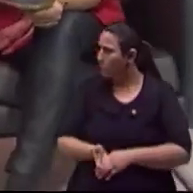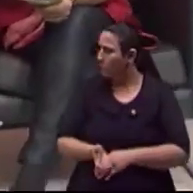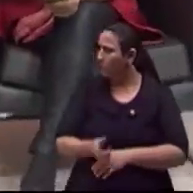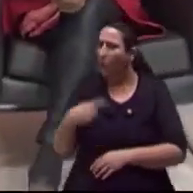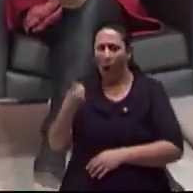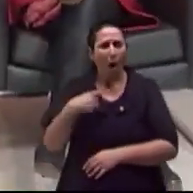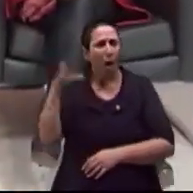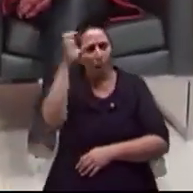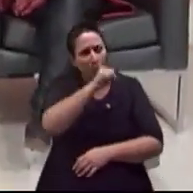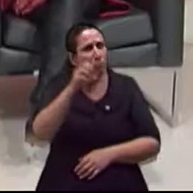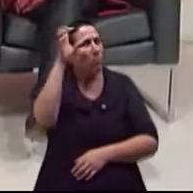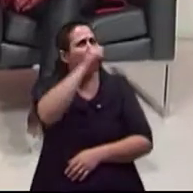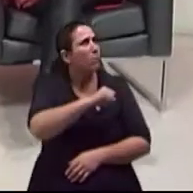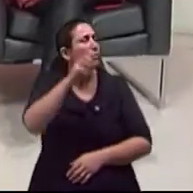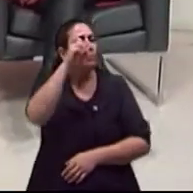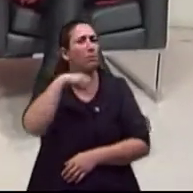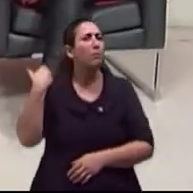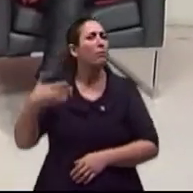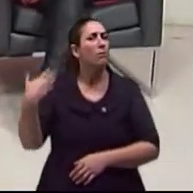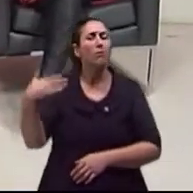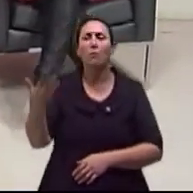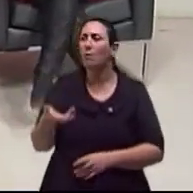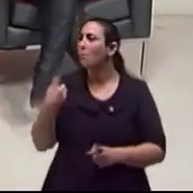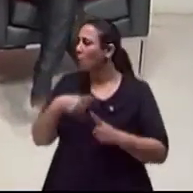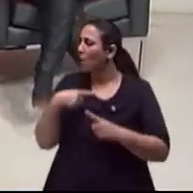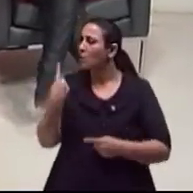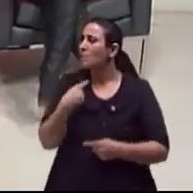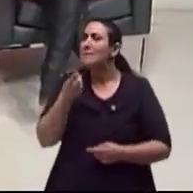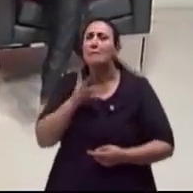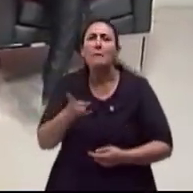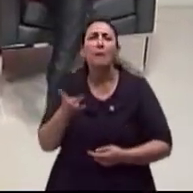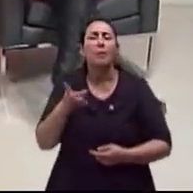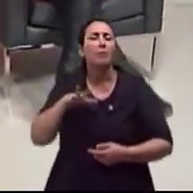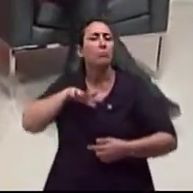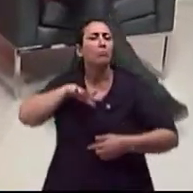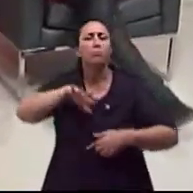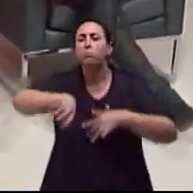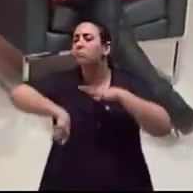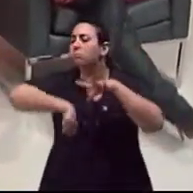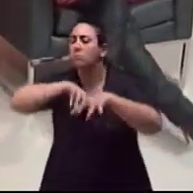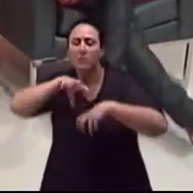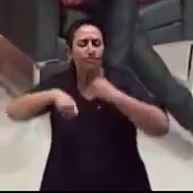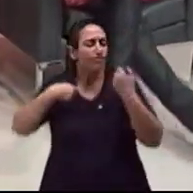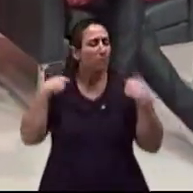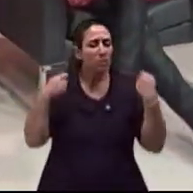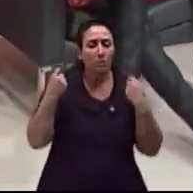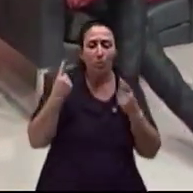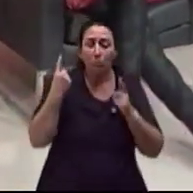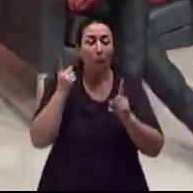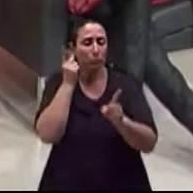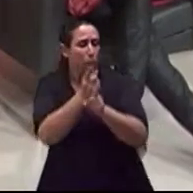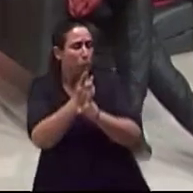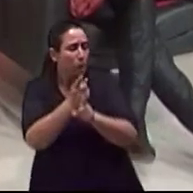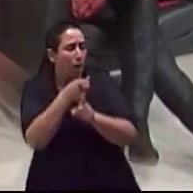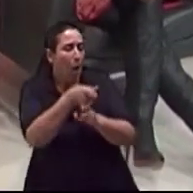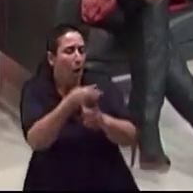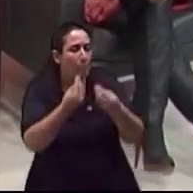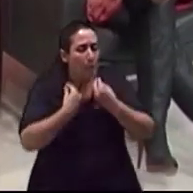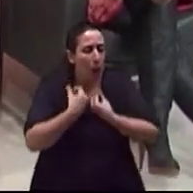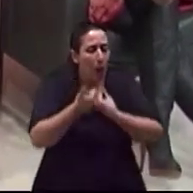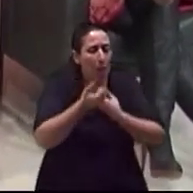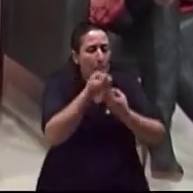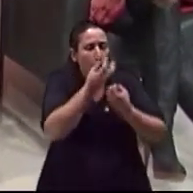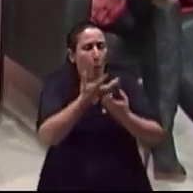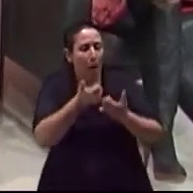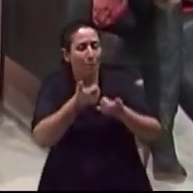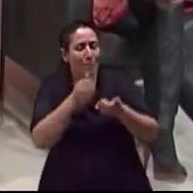morrer A gente está sempre buscando algo e sempre encontra algo Eu posso não saber o que está me